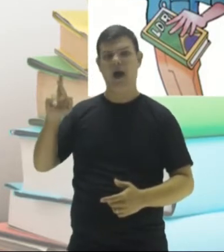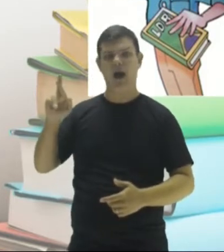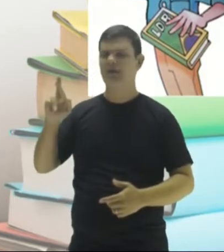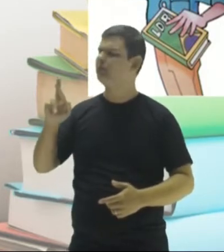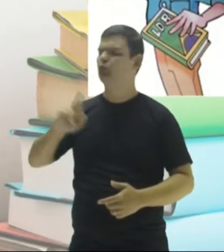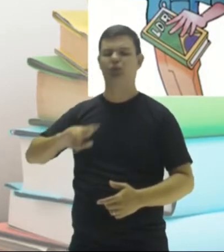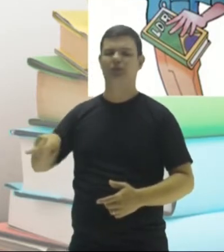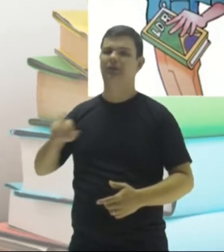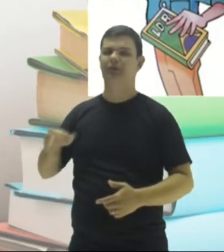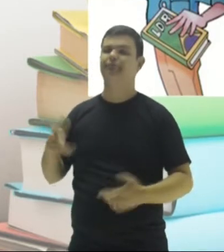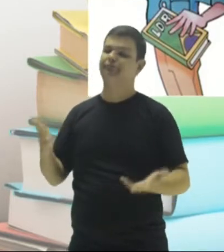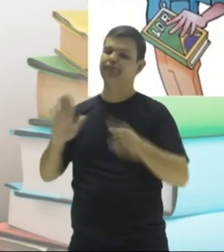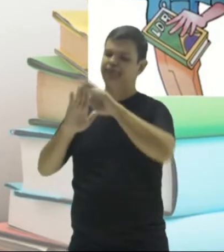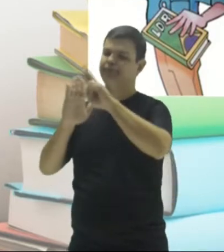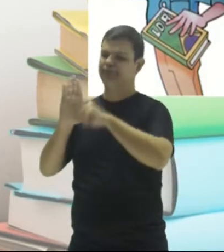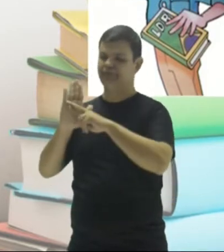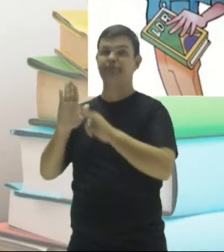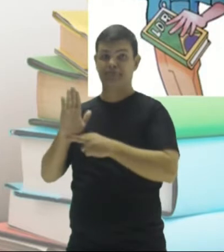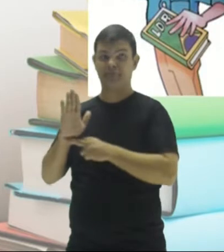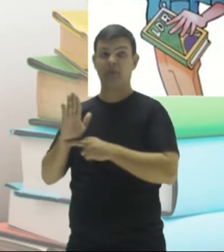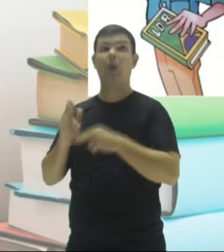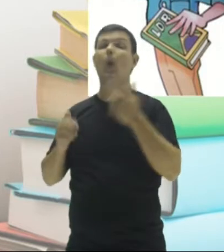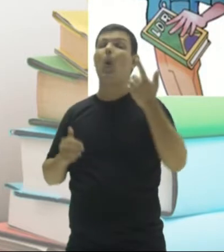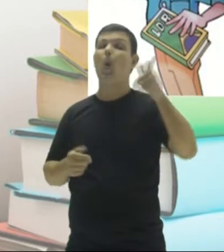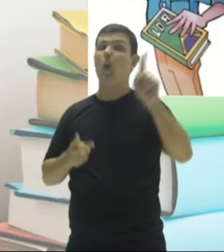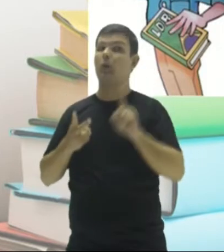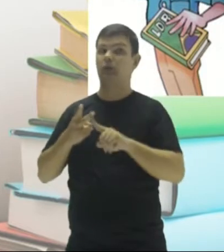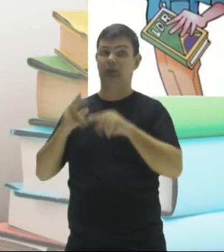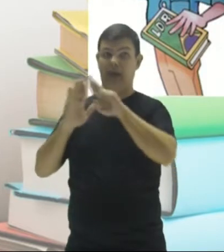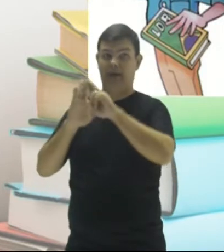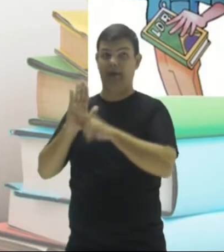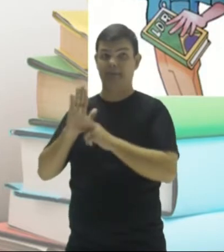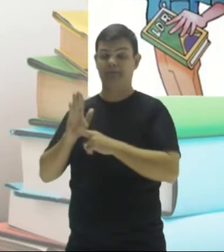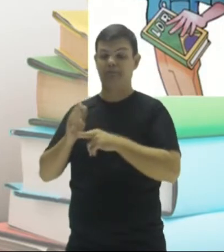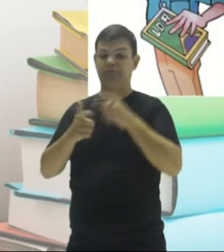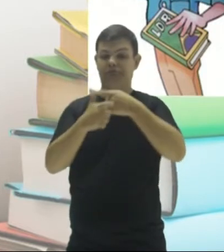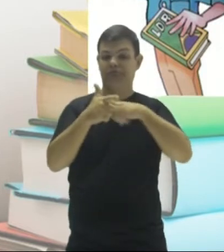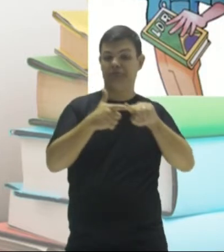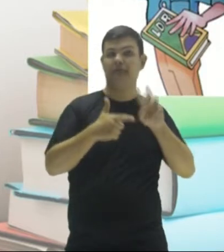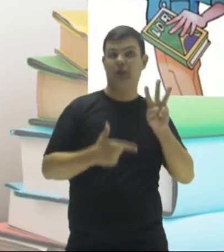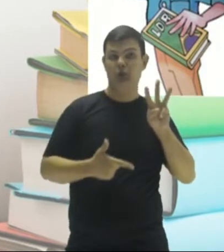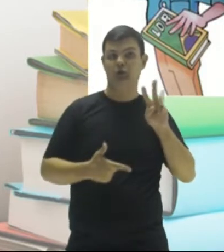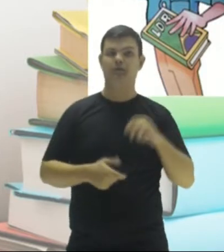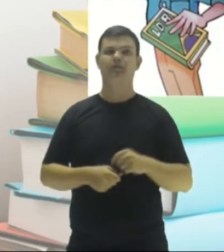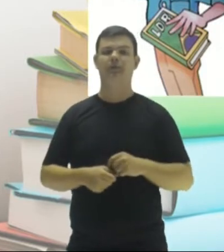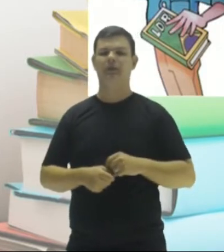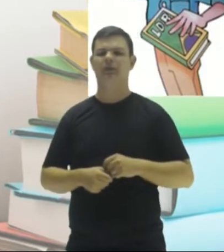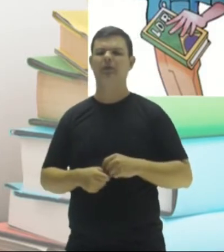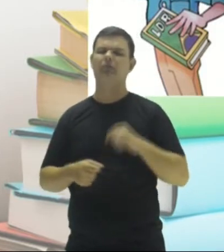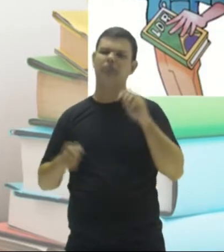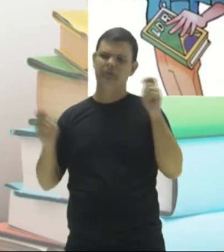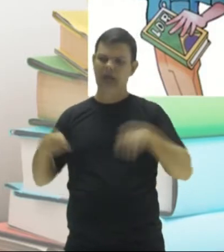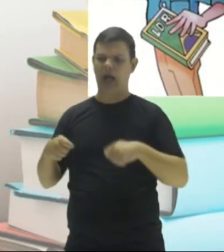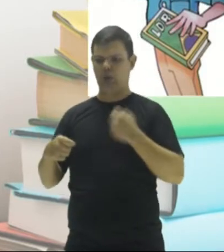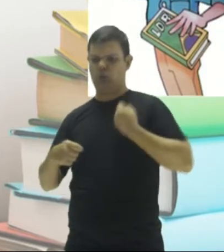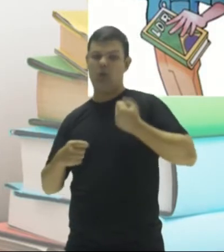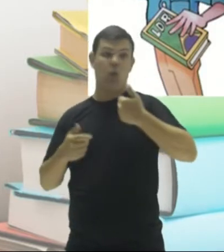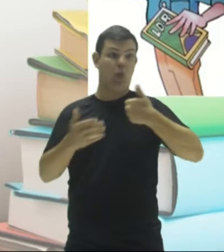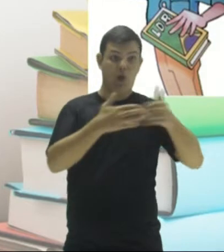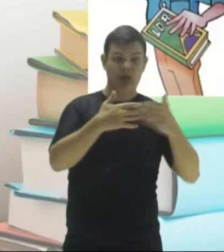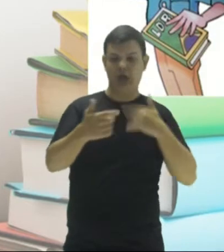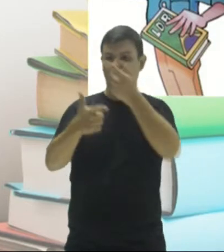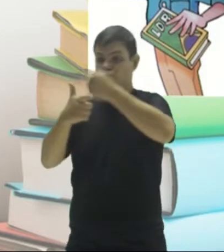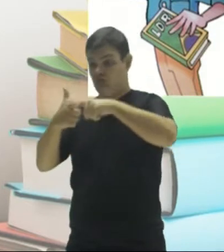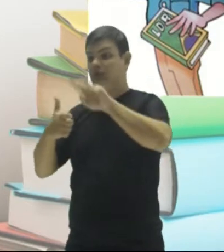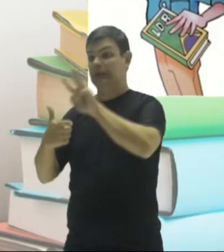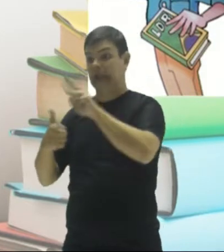Então, isso é um critério. Outro critério aí, olha, divisibilidade por três. O número é divisível por três quando a